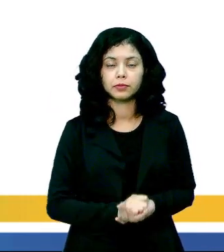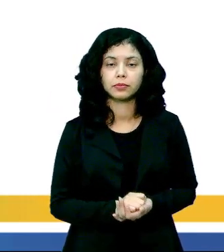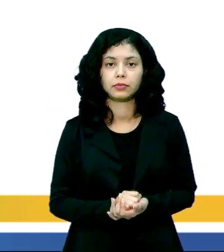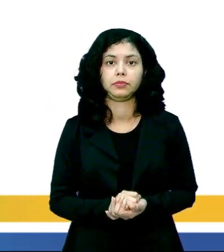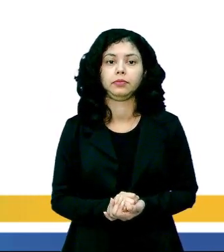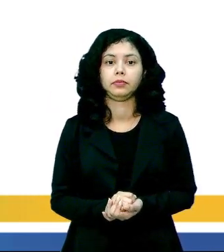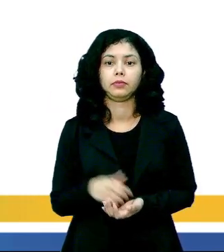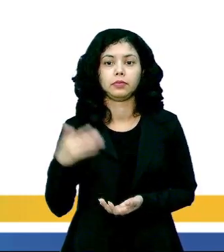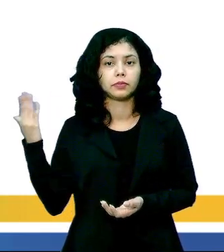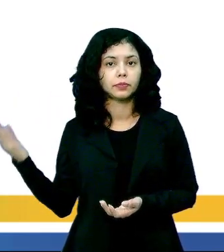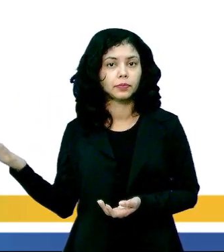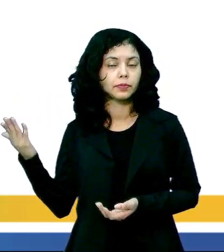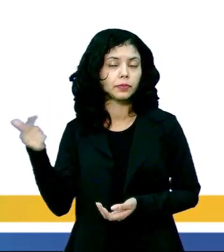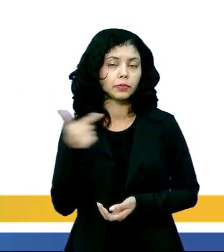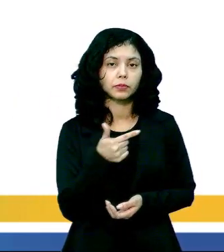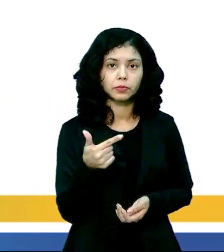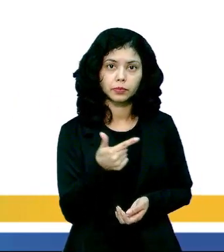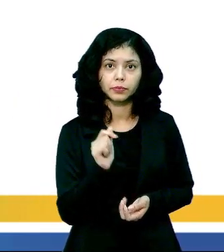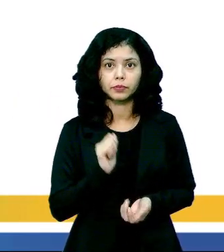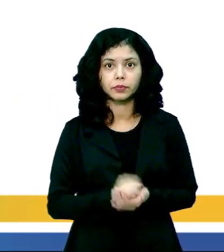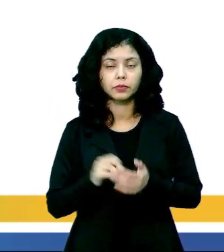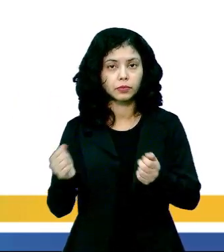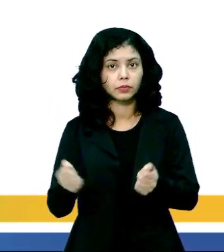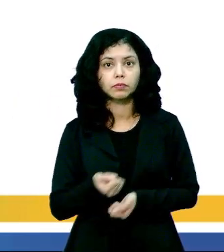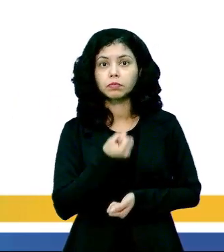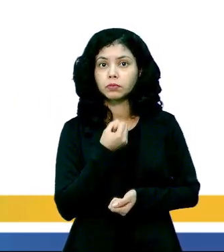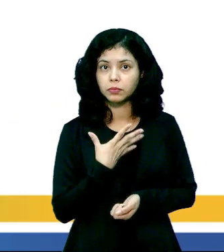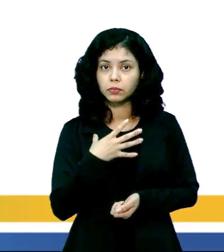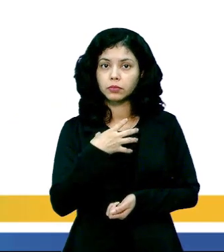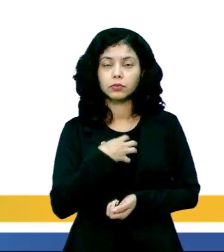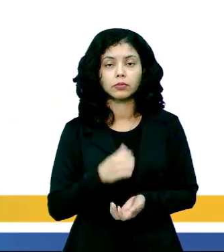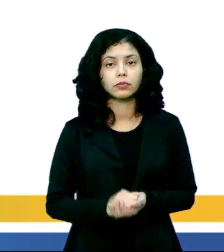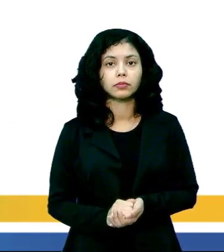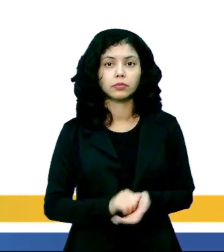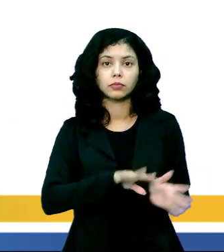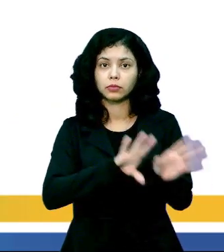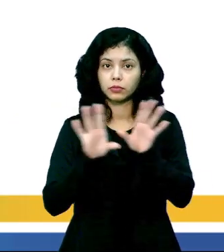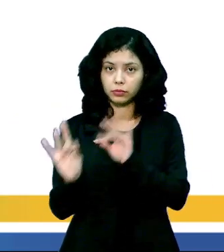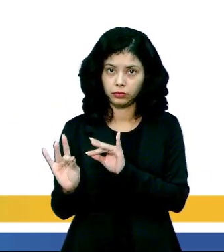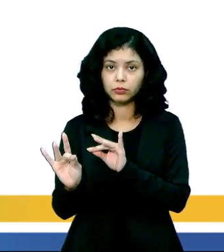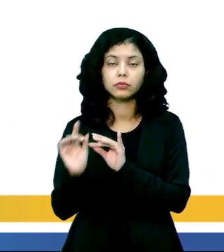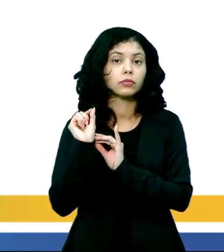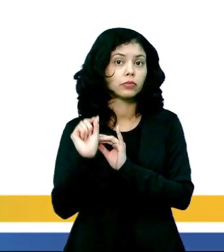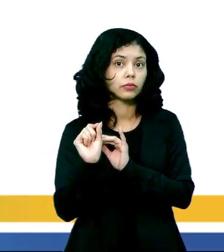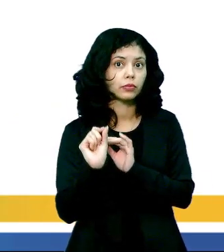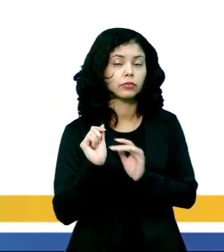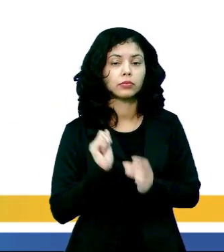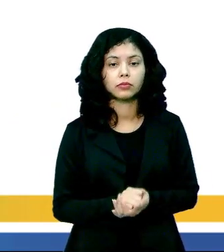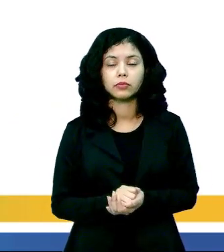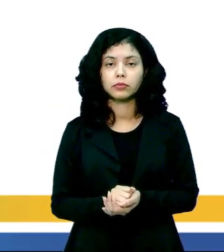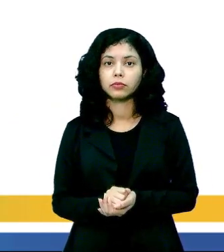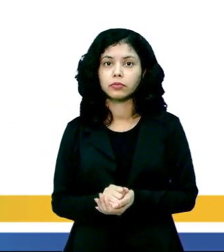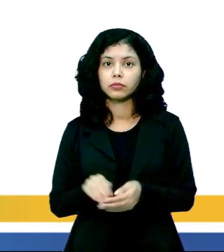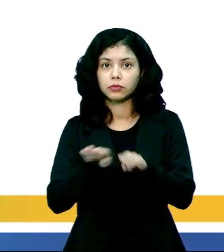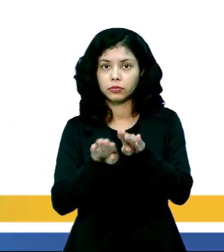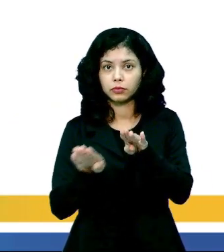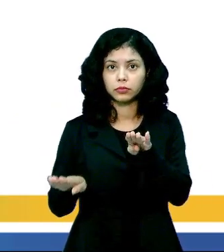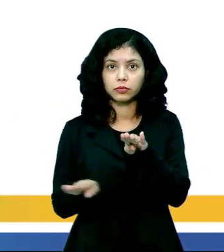esse nosso segundo texto motivador, ele traz justamente, né, essa